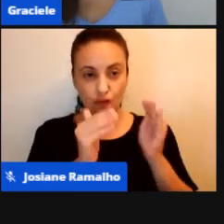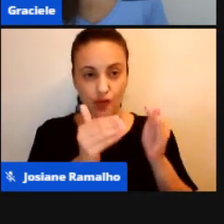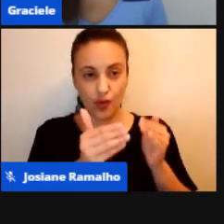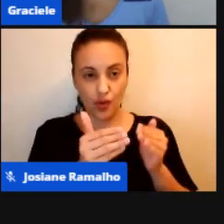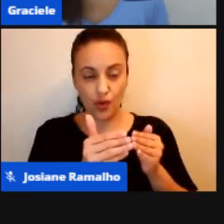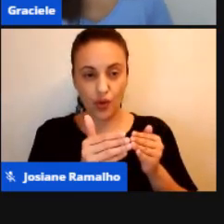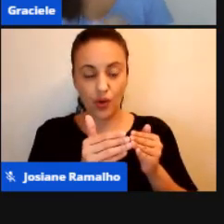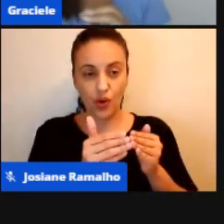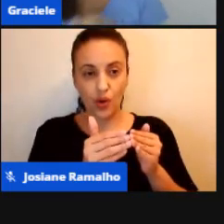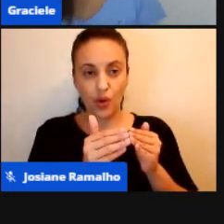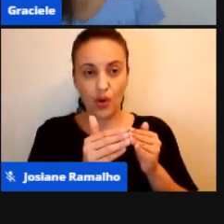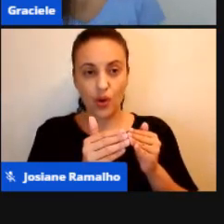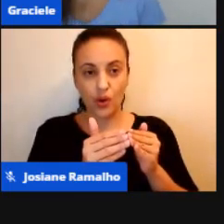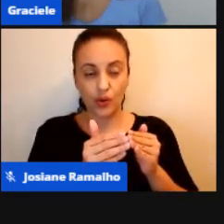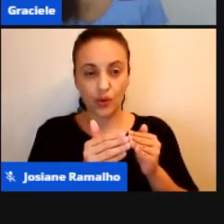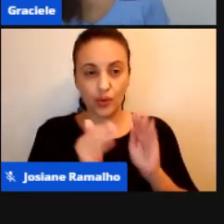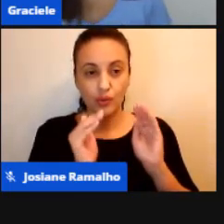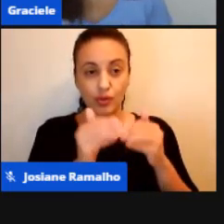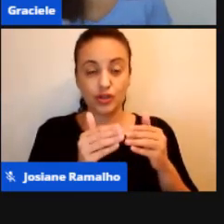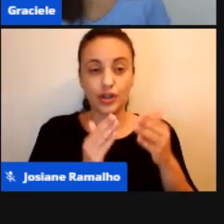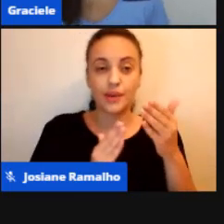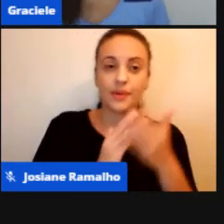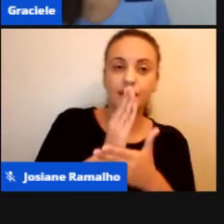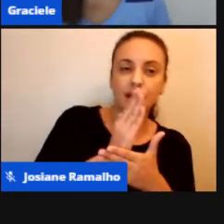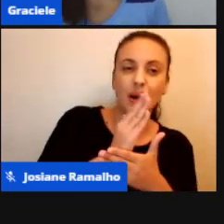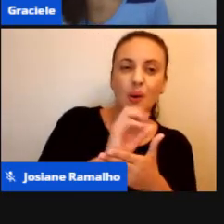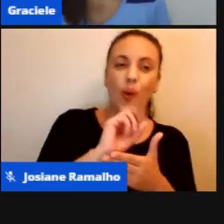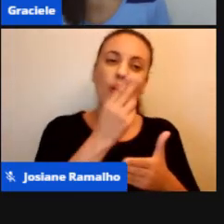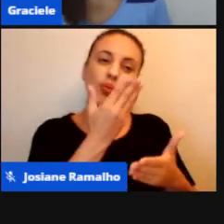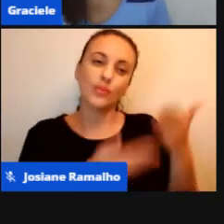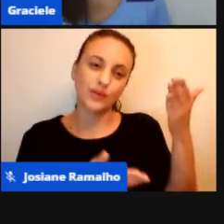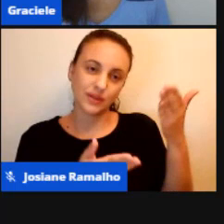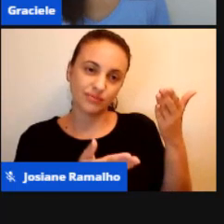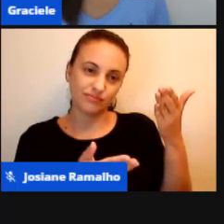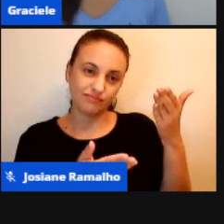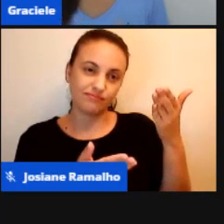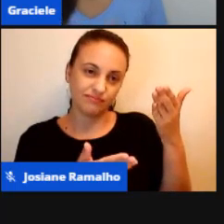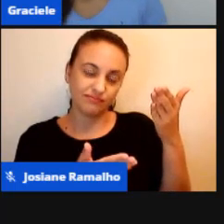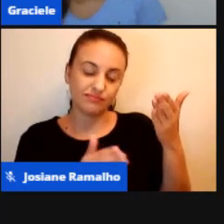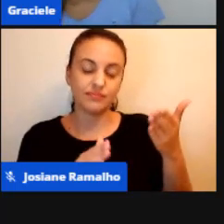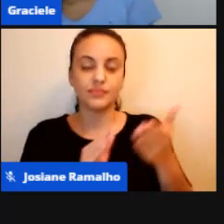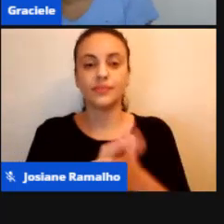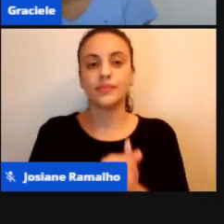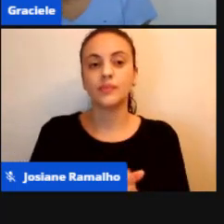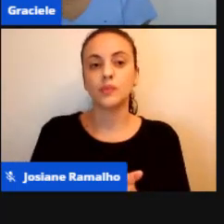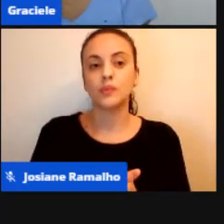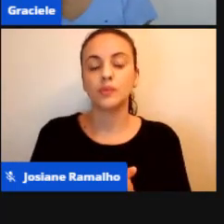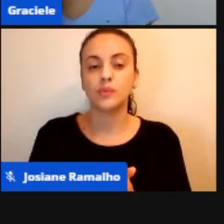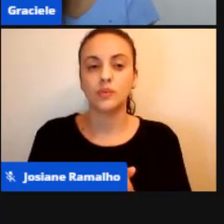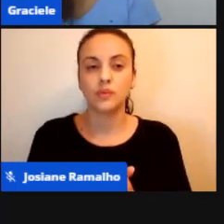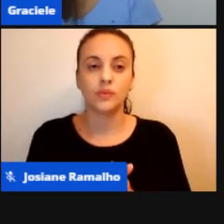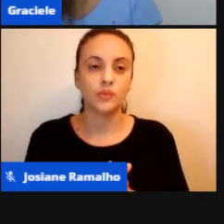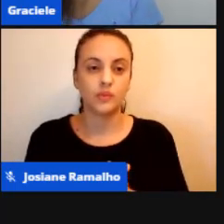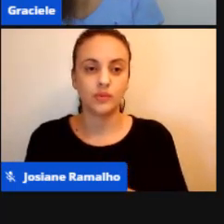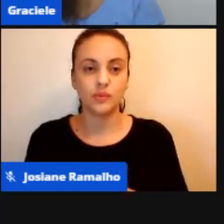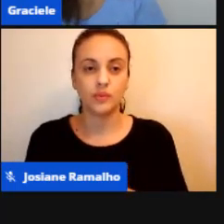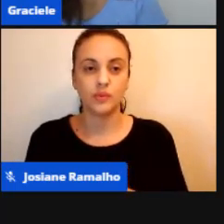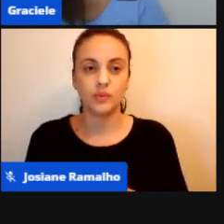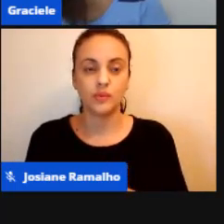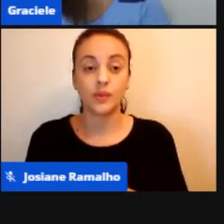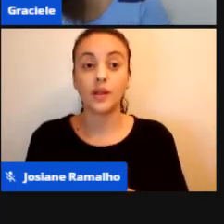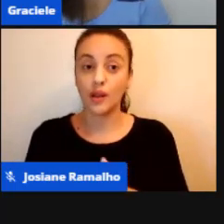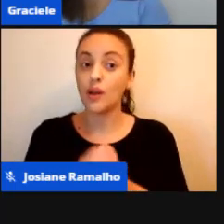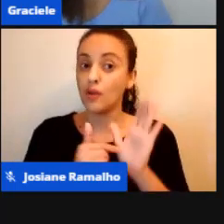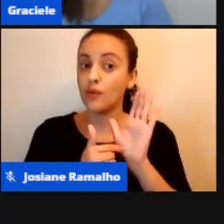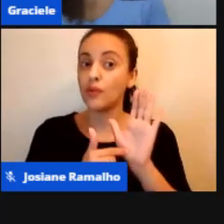Caráter De Aprovação Ou Reprovação É Eu vou